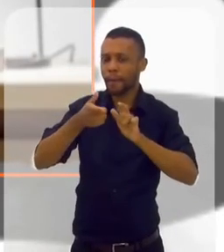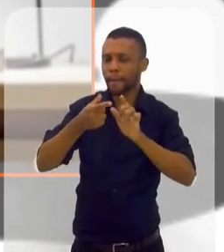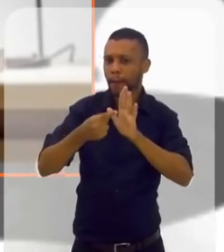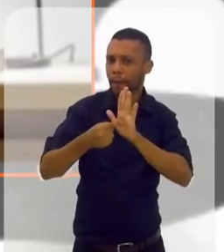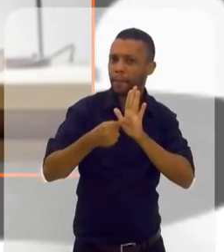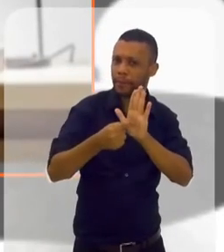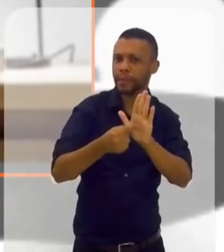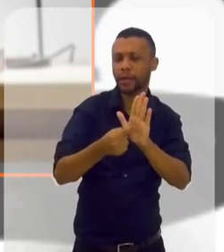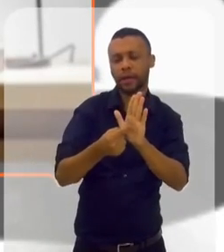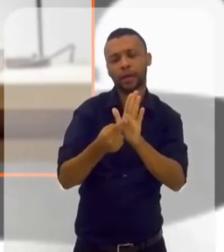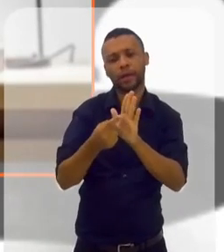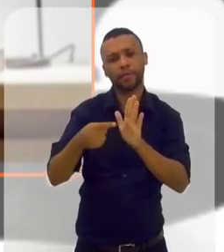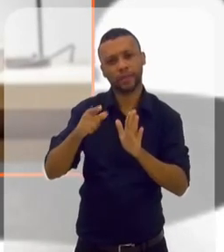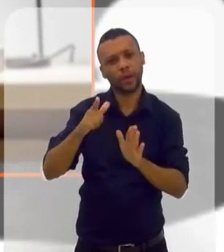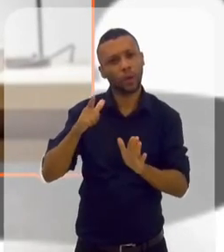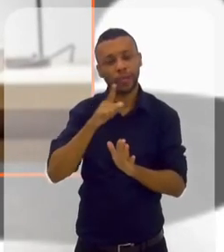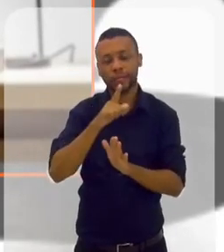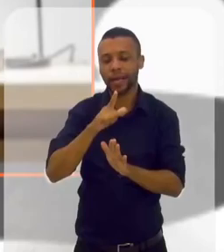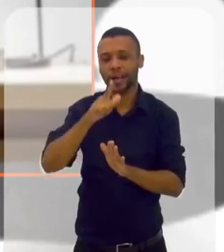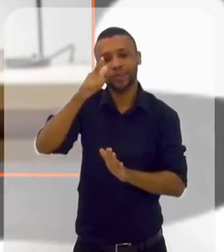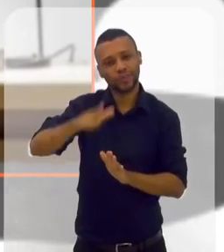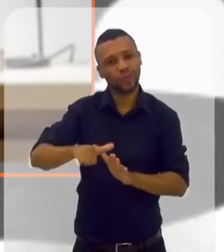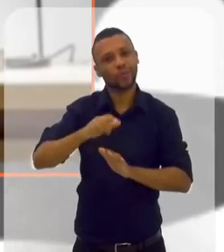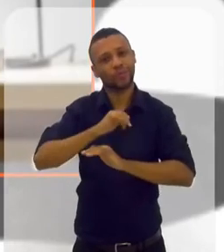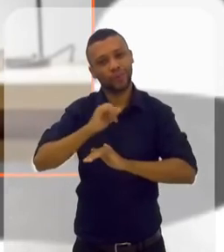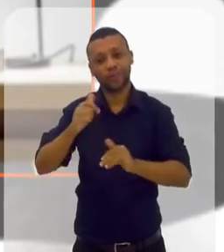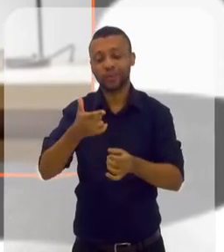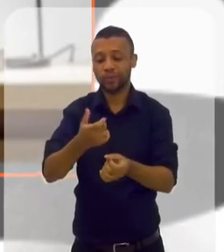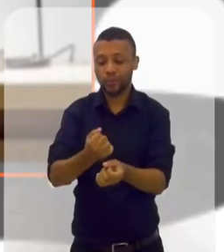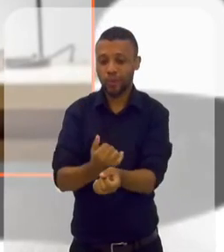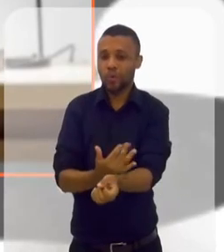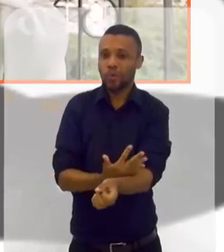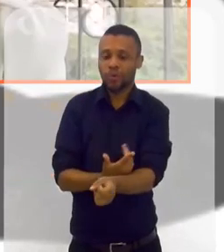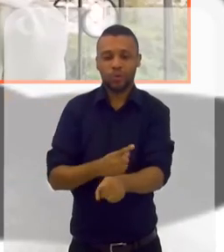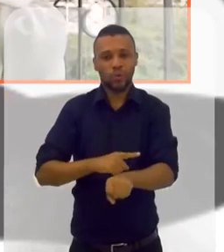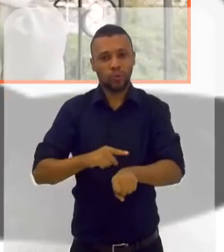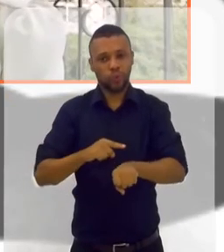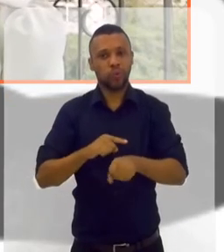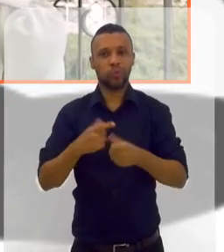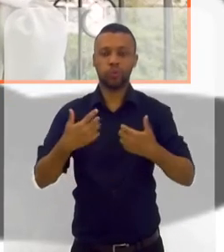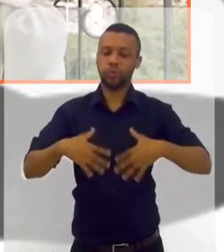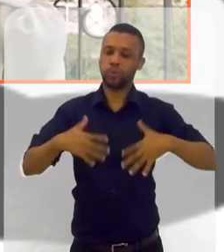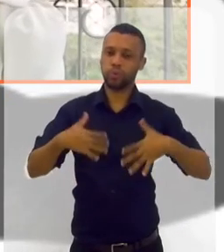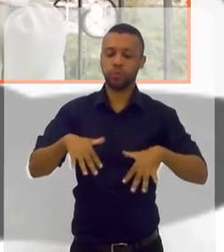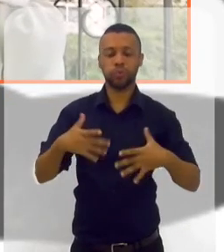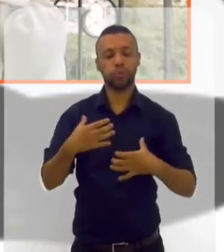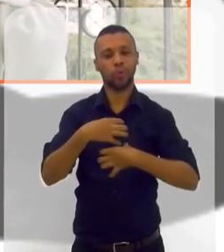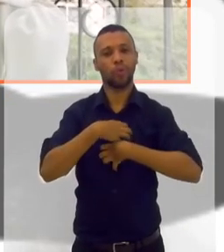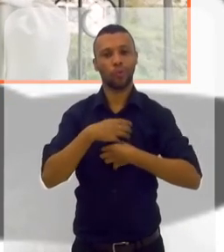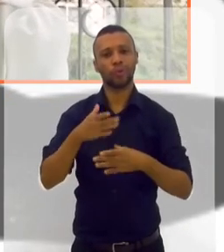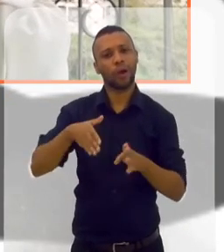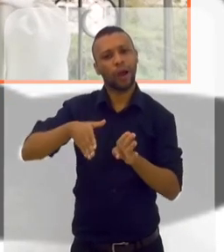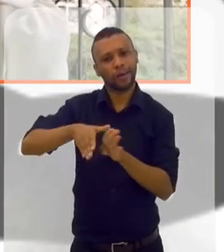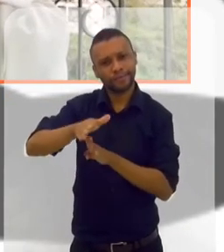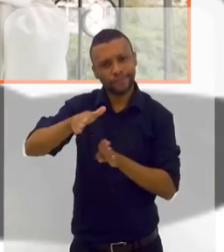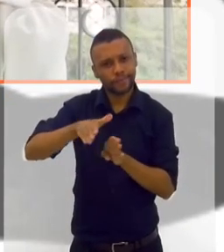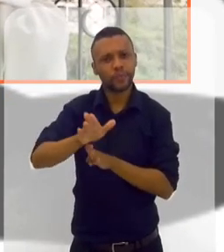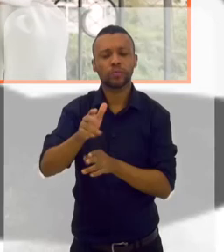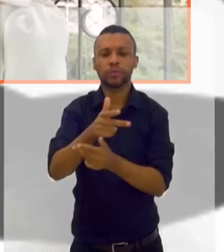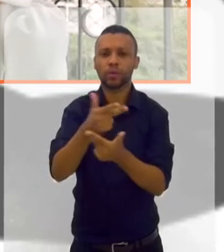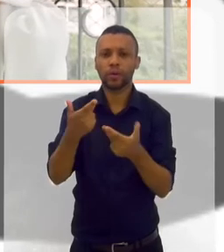E você realmente conseguiu. Repito, eu toda arrepiada. Então, é totalmente